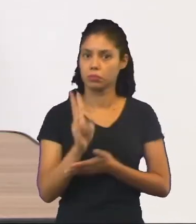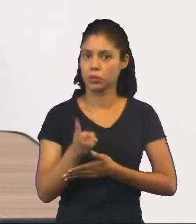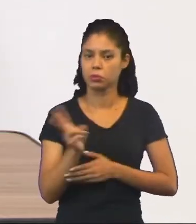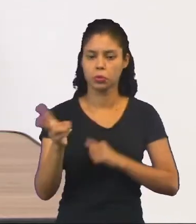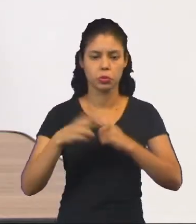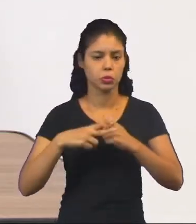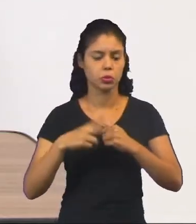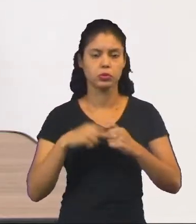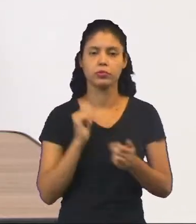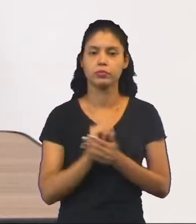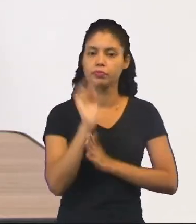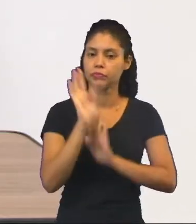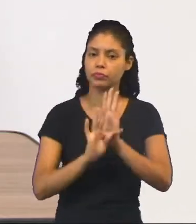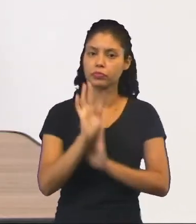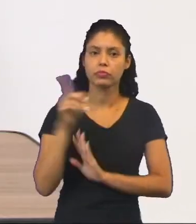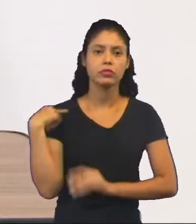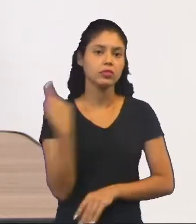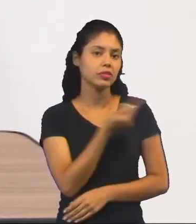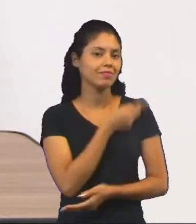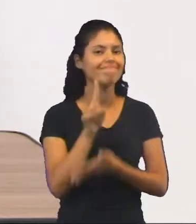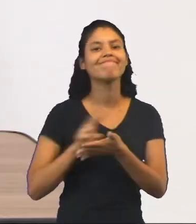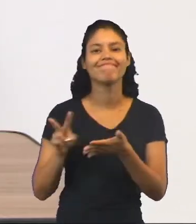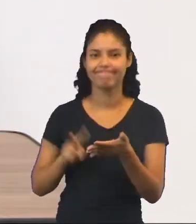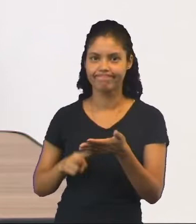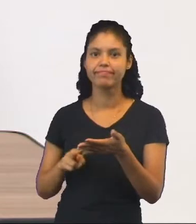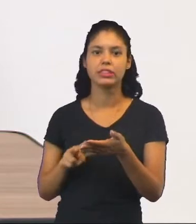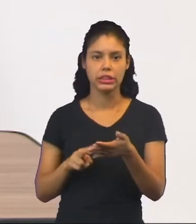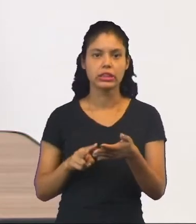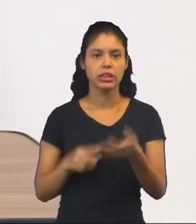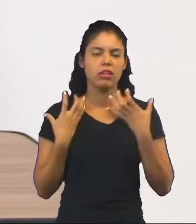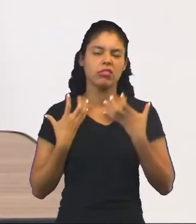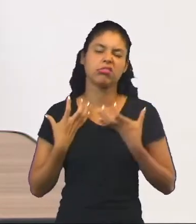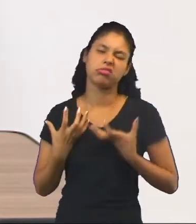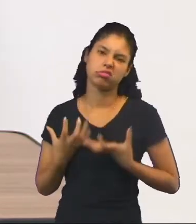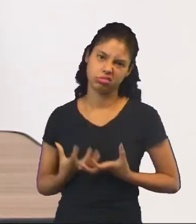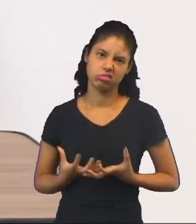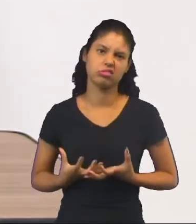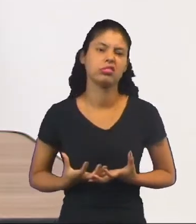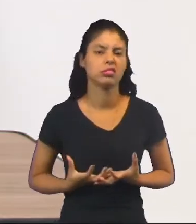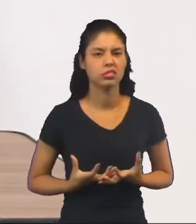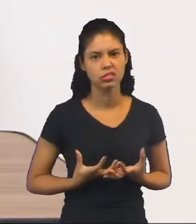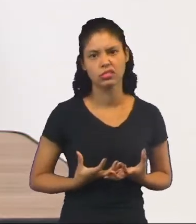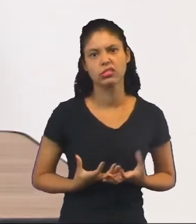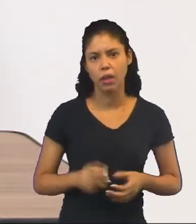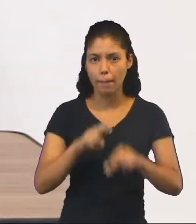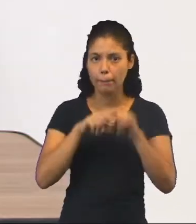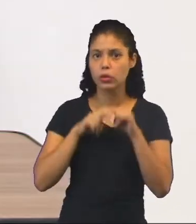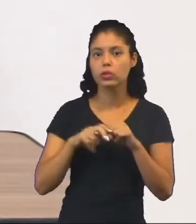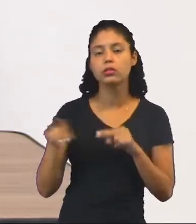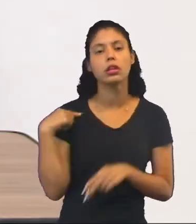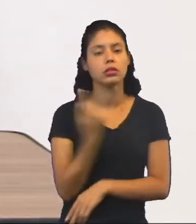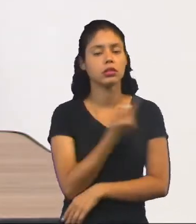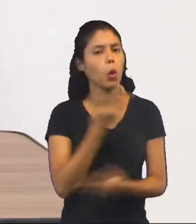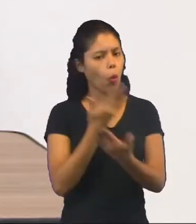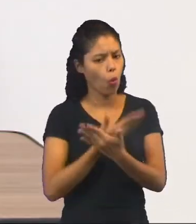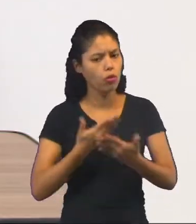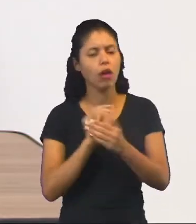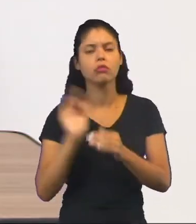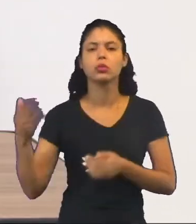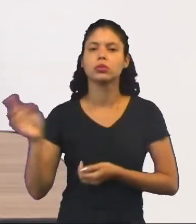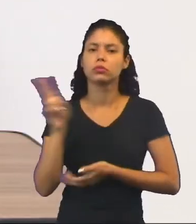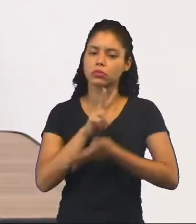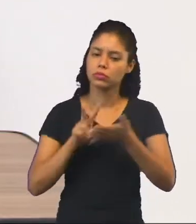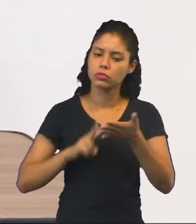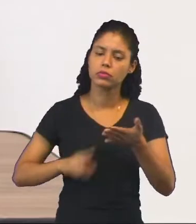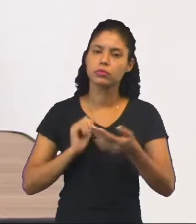verbo, perdão, num texto que a gente for ler, torna o texto cansativo. Então, por isso que a gente tem que ter esse cuidado, conforme o